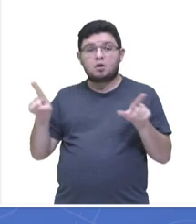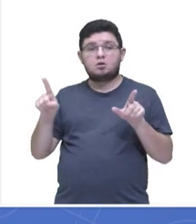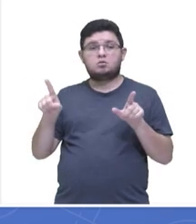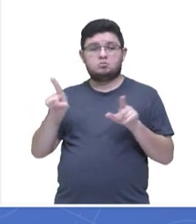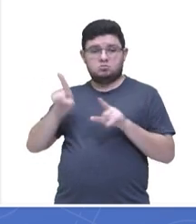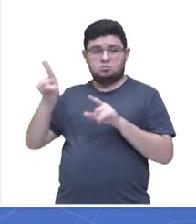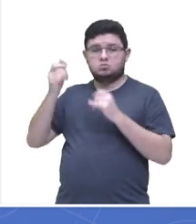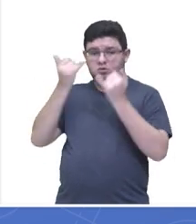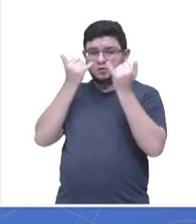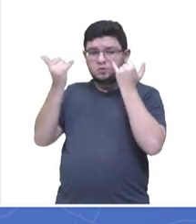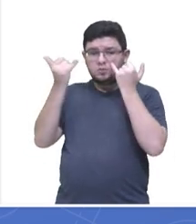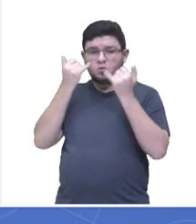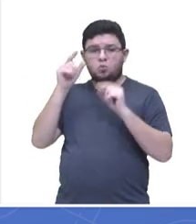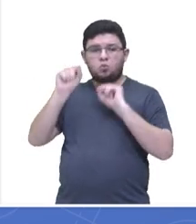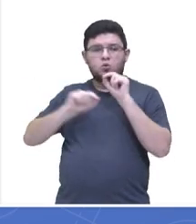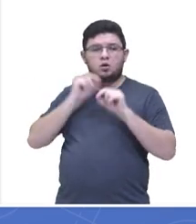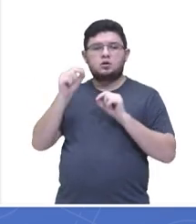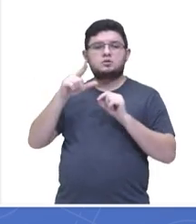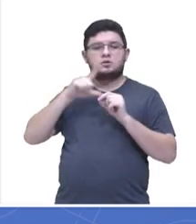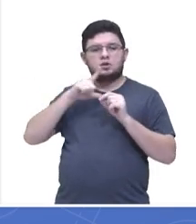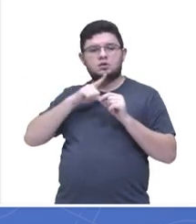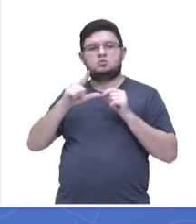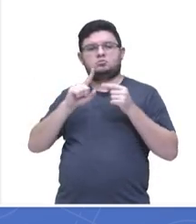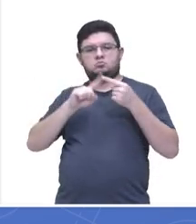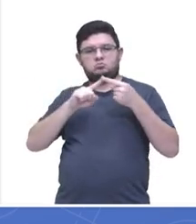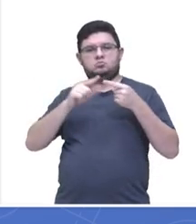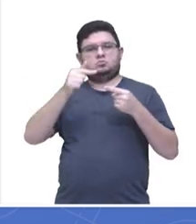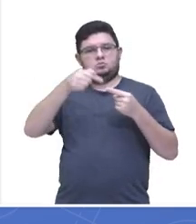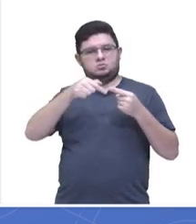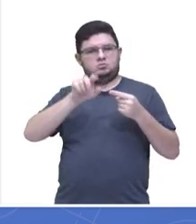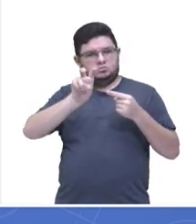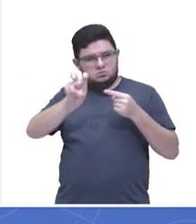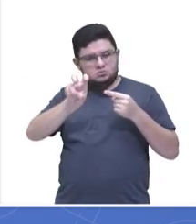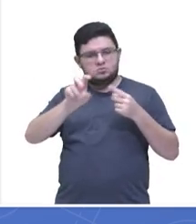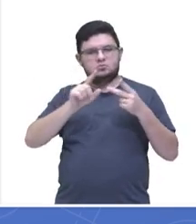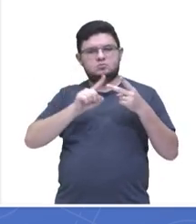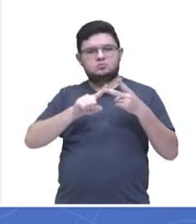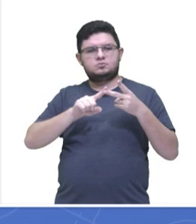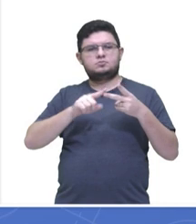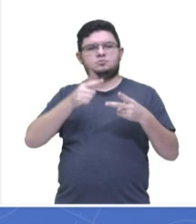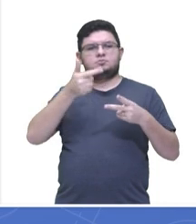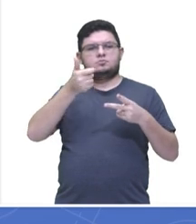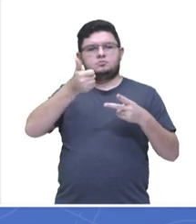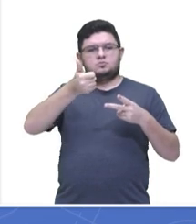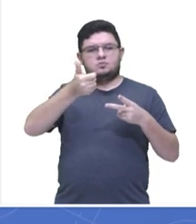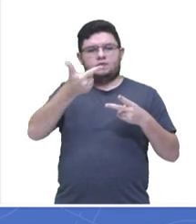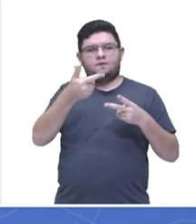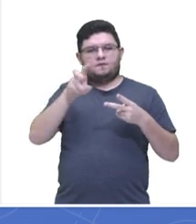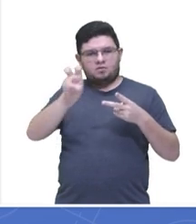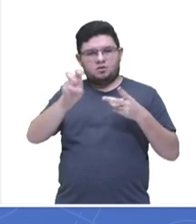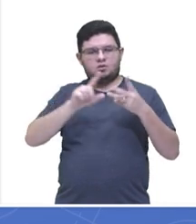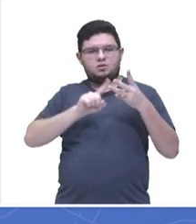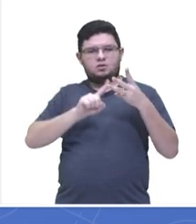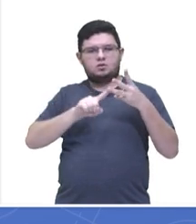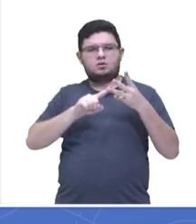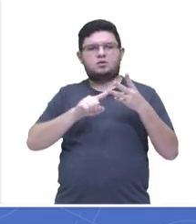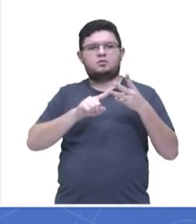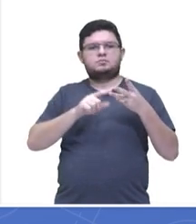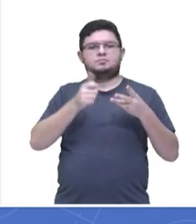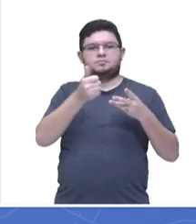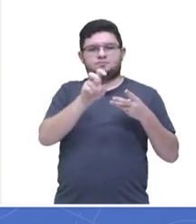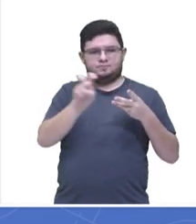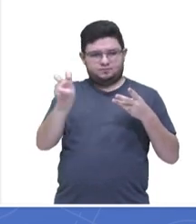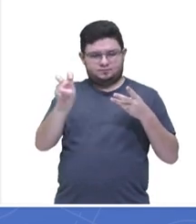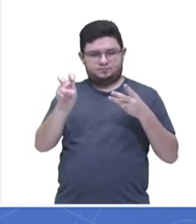que, dentre eles, nós temos esses três, 75, 125 e